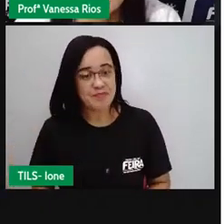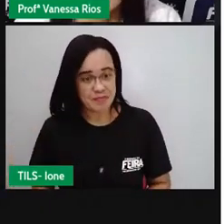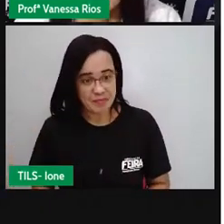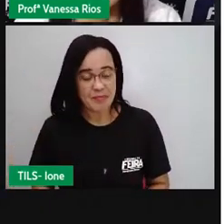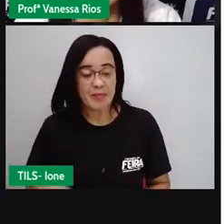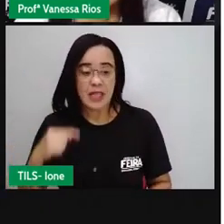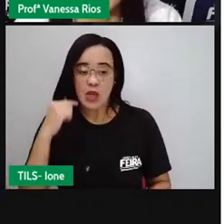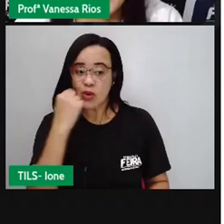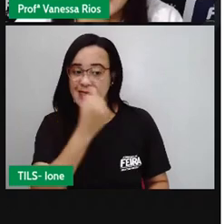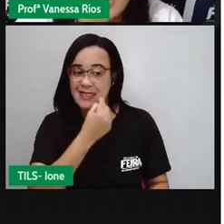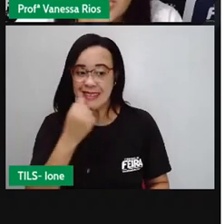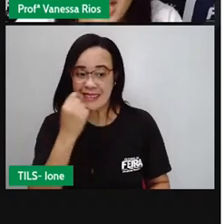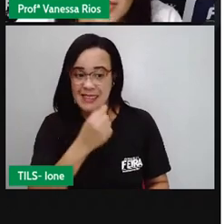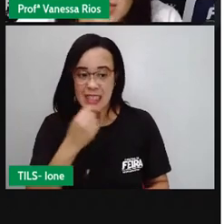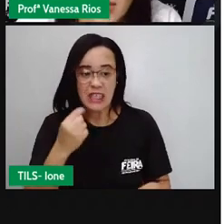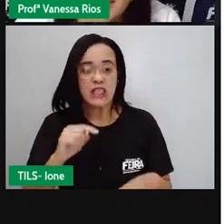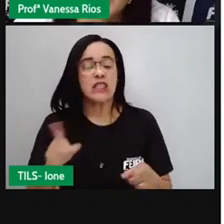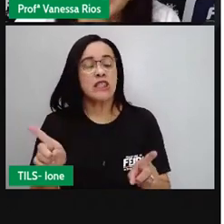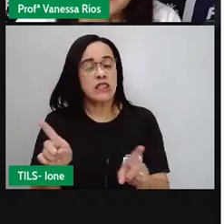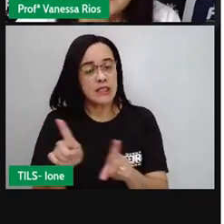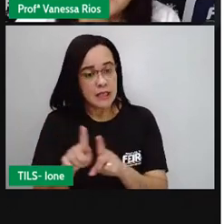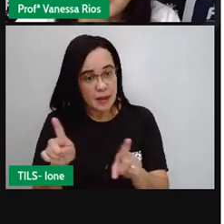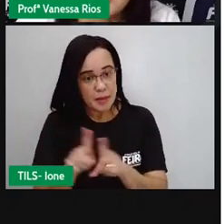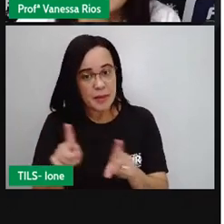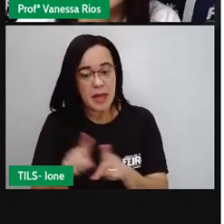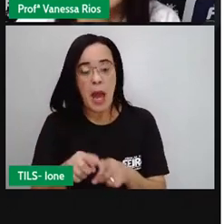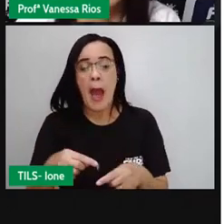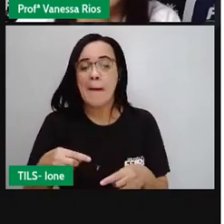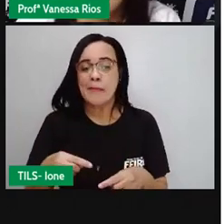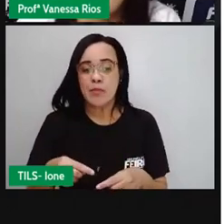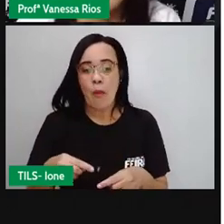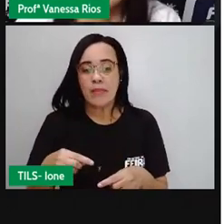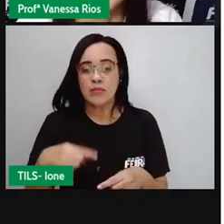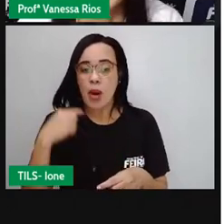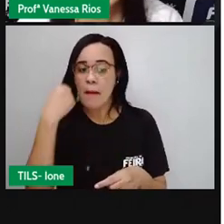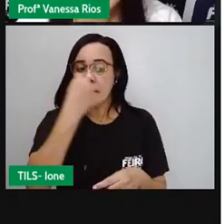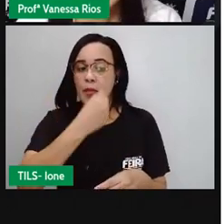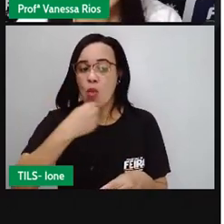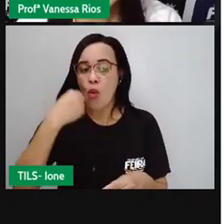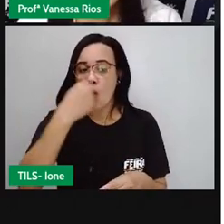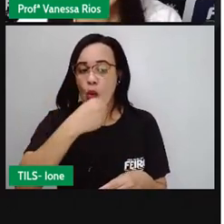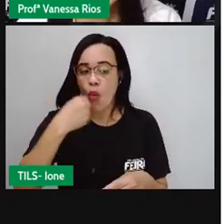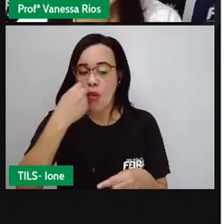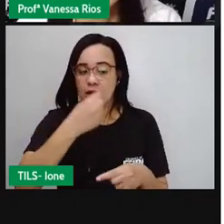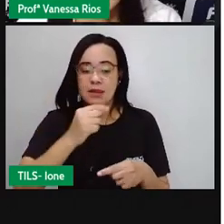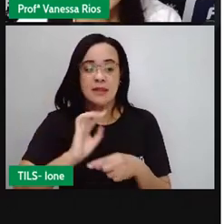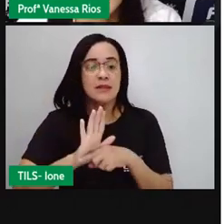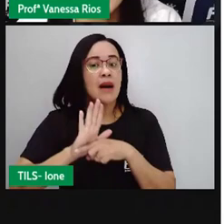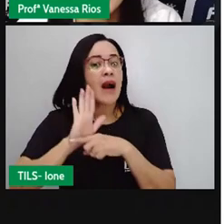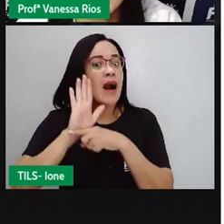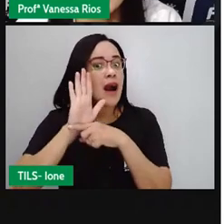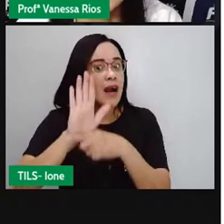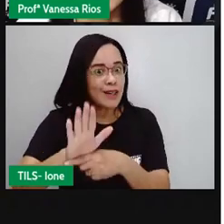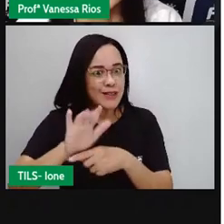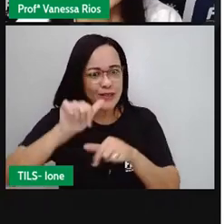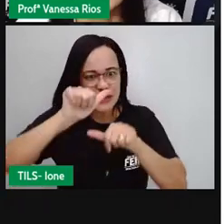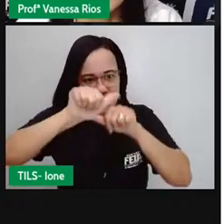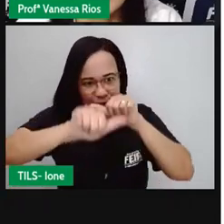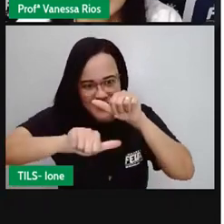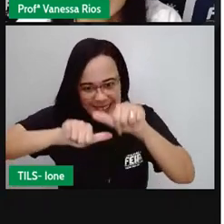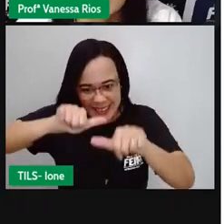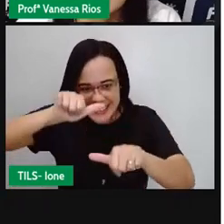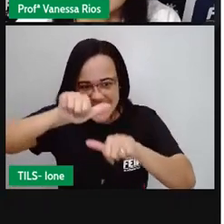dentes, outras partes da nossa boca também contribuem para que esse alimento se transforme aí em